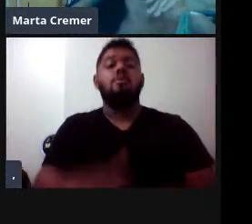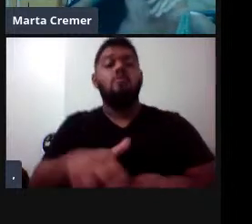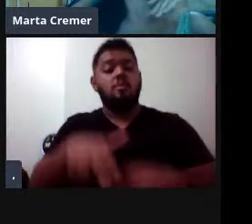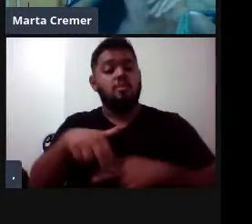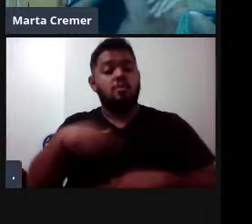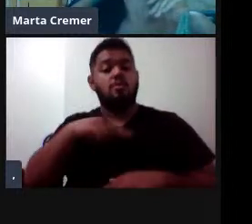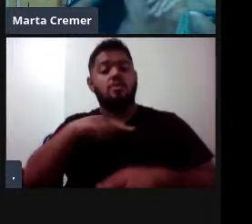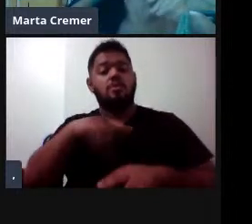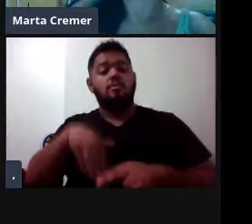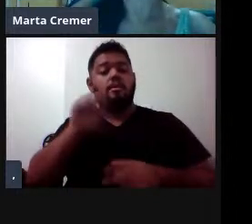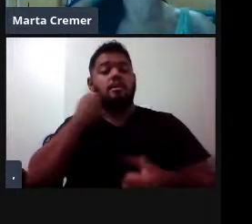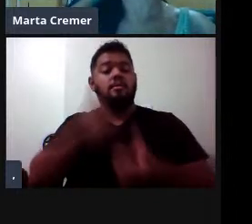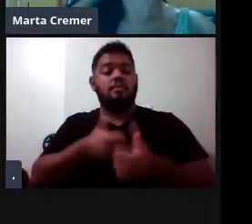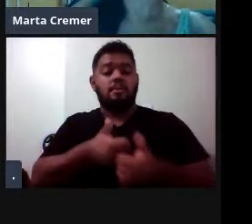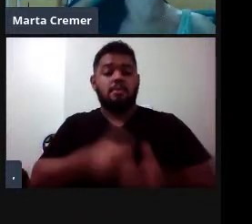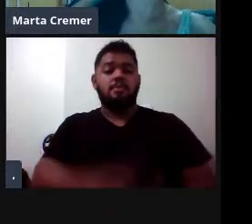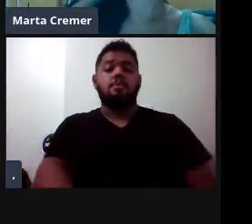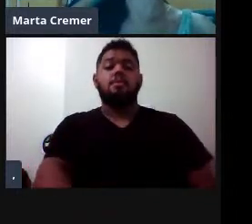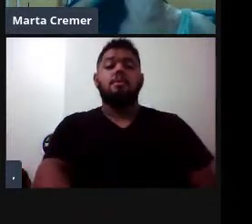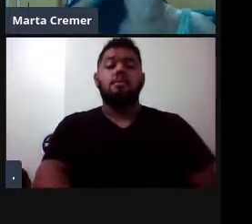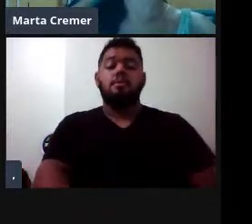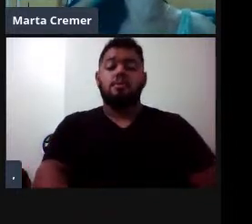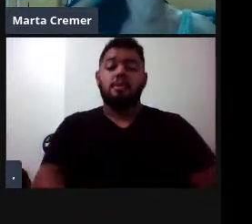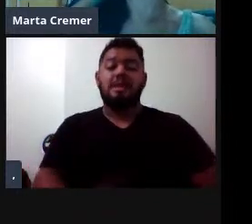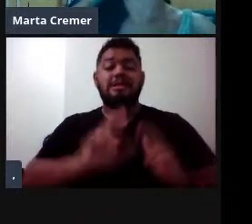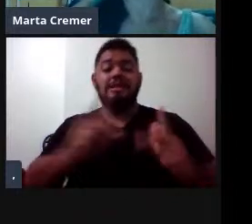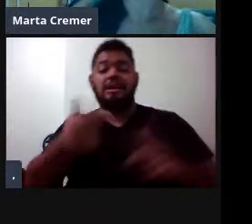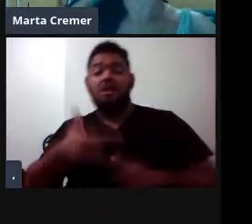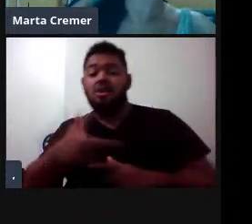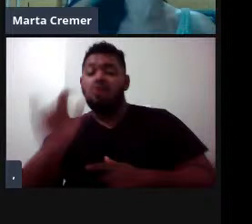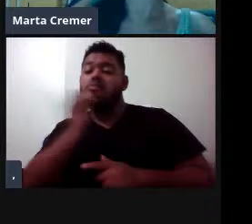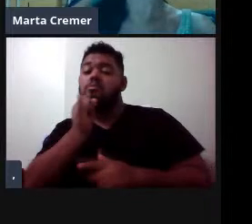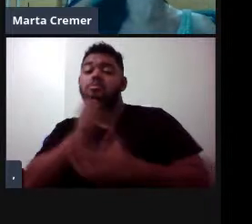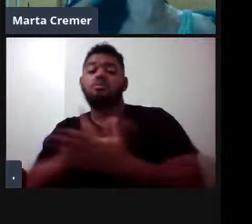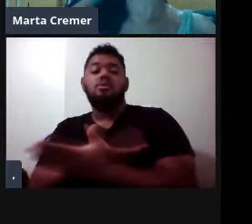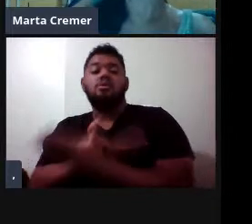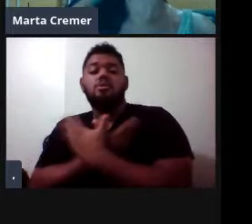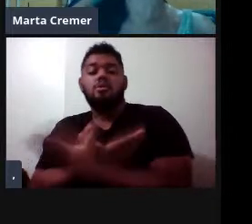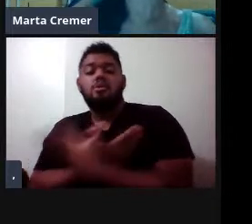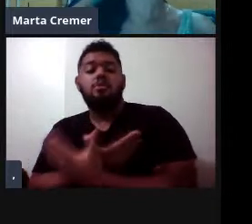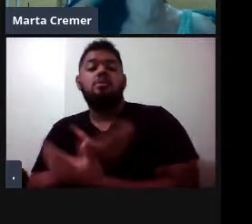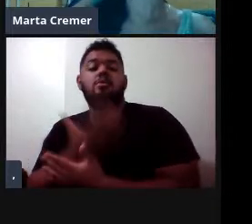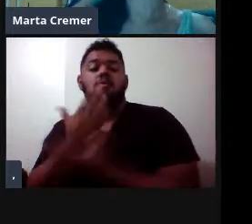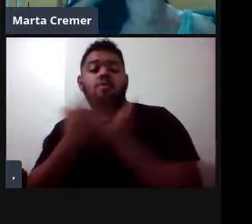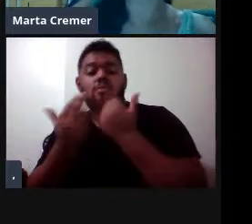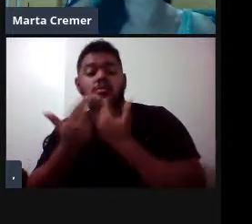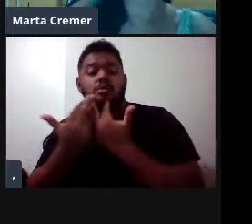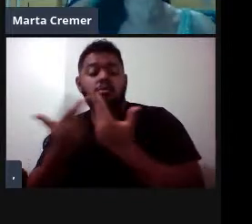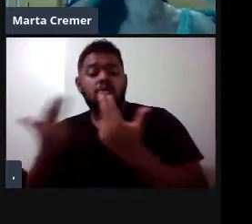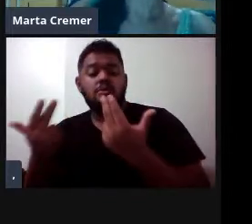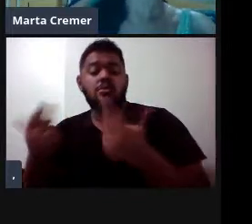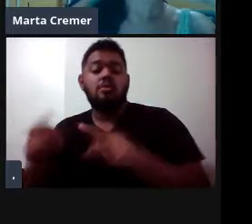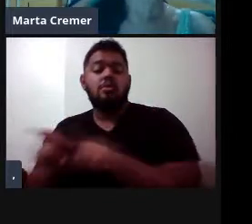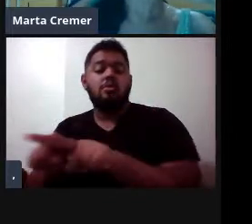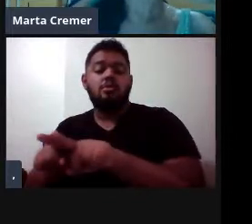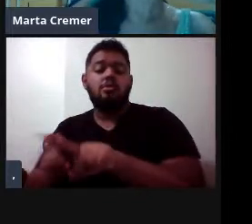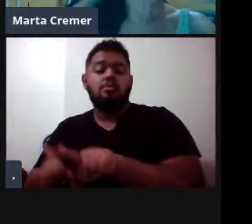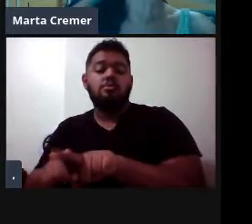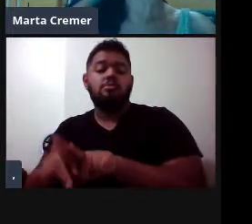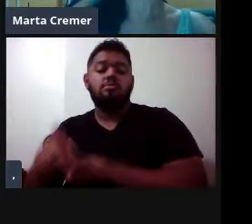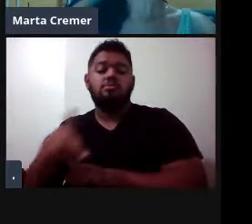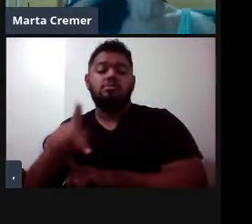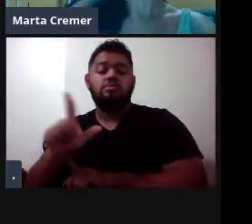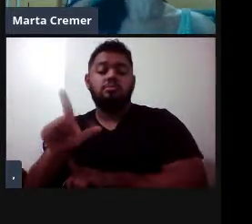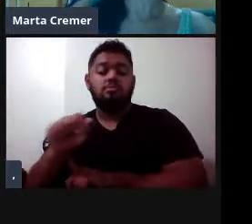costeira também, diferente das outras baleias que vão se alimentar de crio, enfim, de organismos plantônicos que estão na